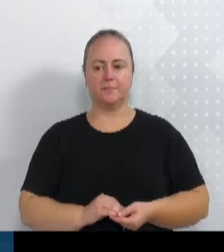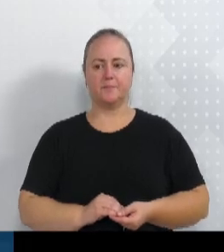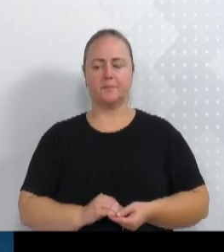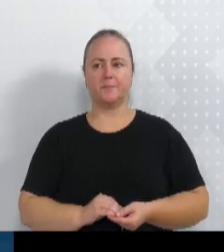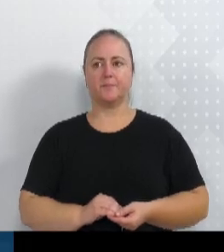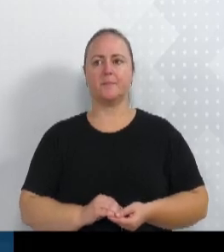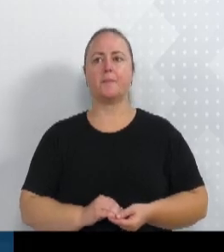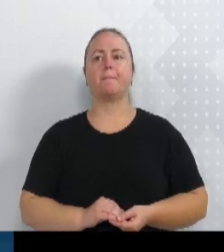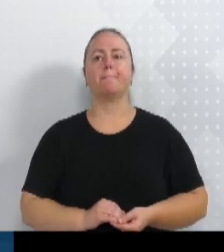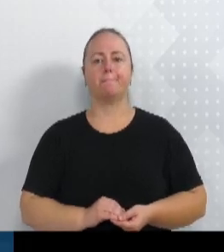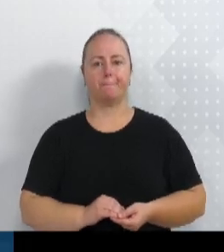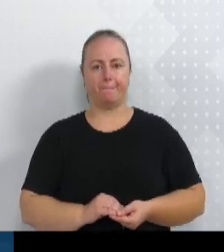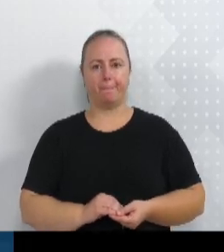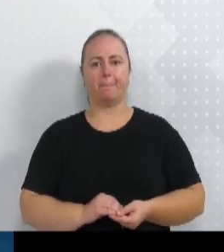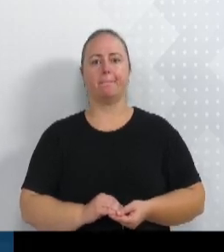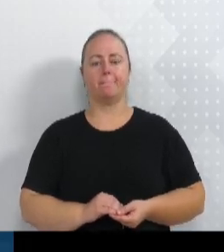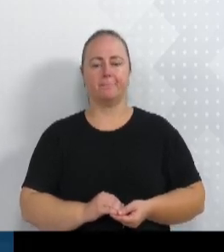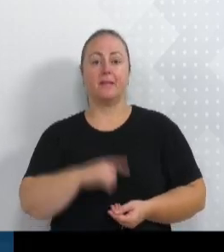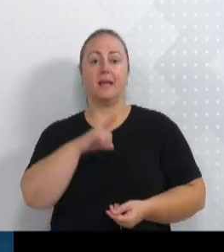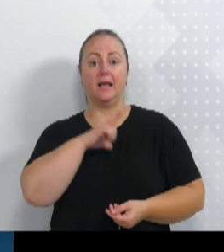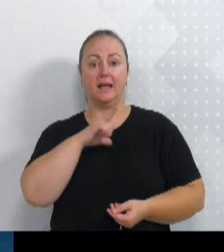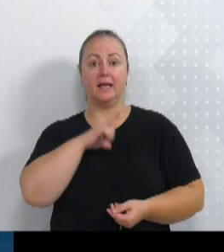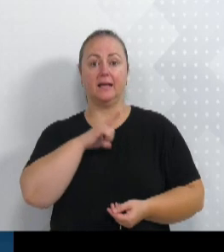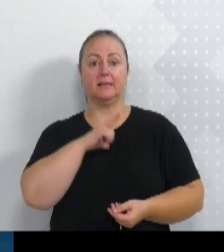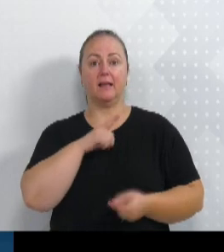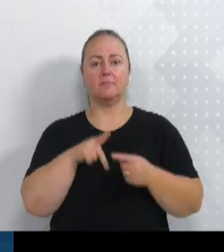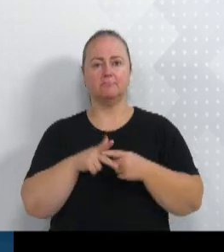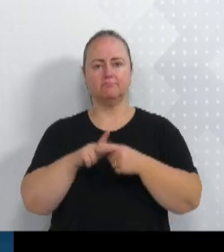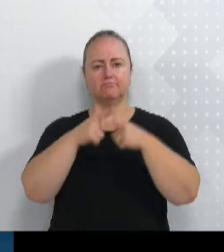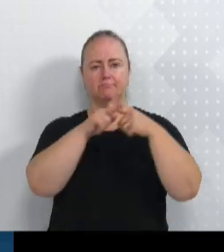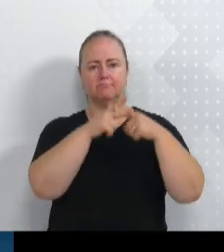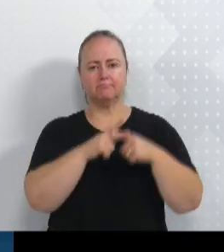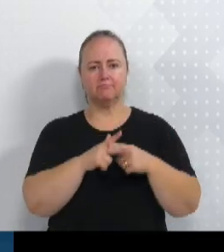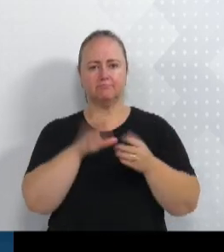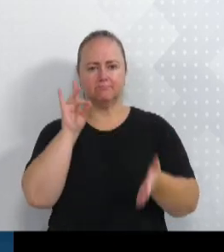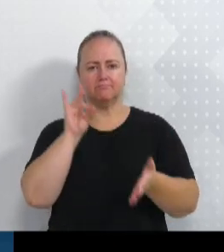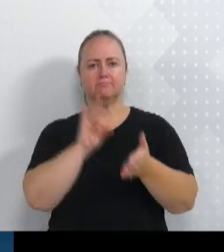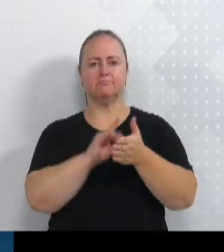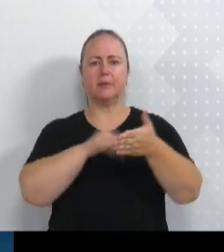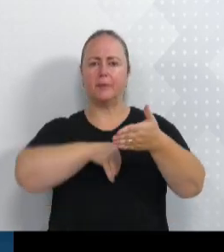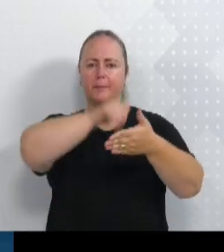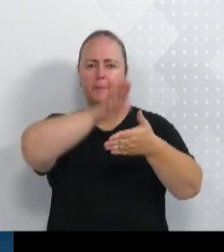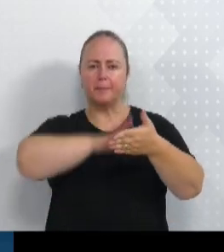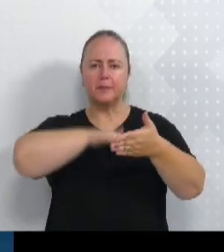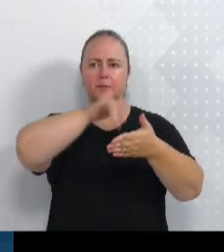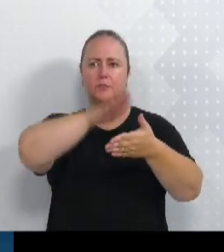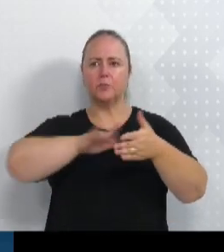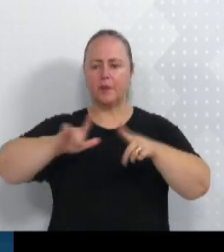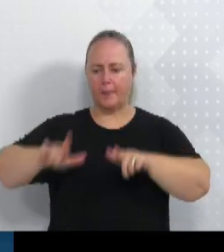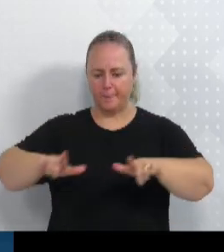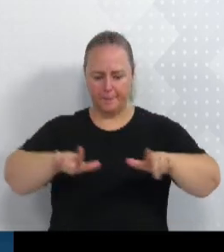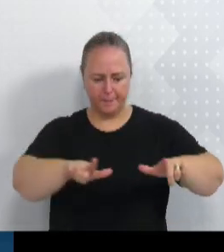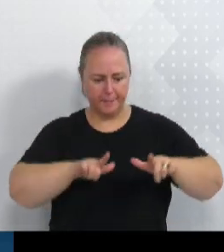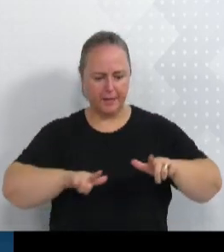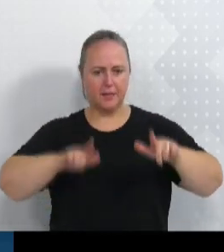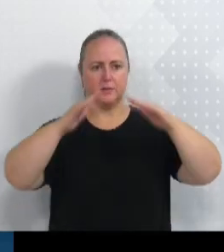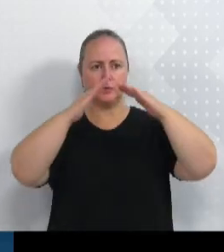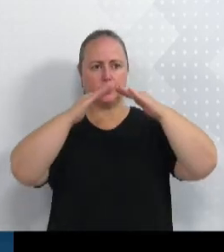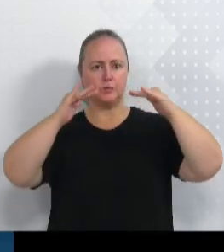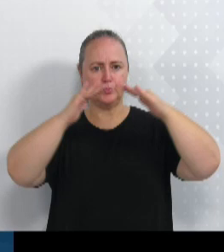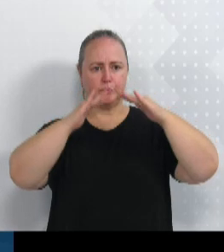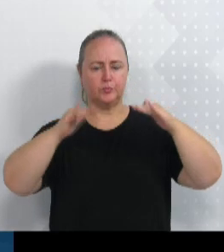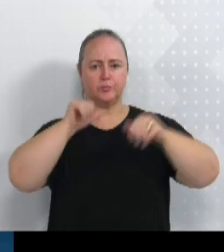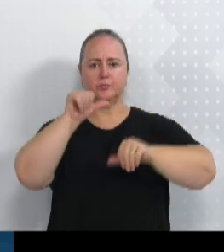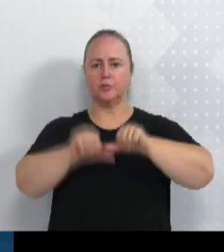A mostra a reforma do prédio original da escola, com pintura, troca de piso, forro, troca do